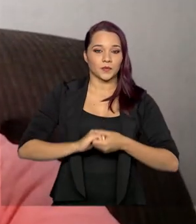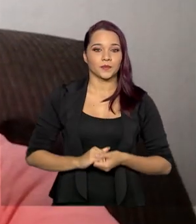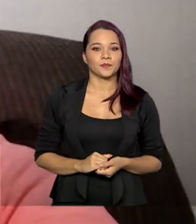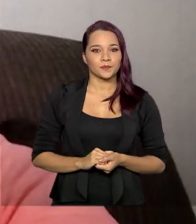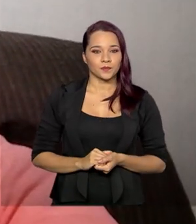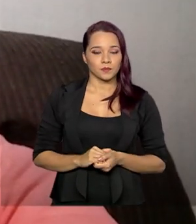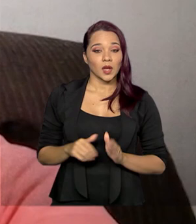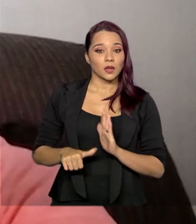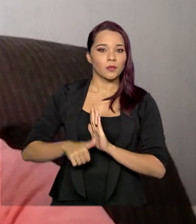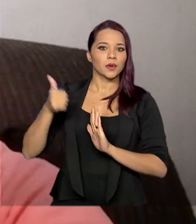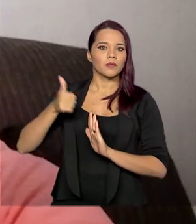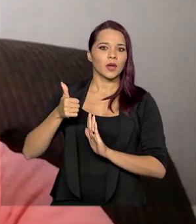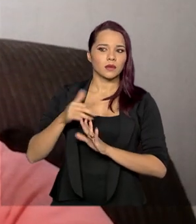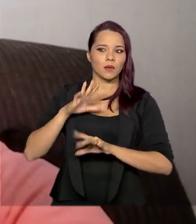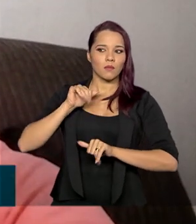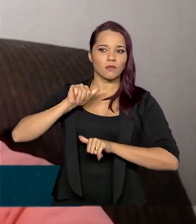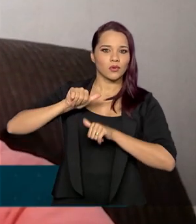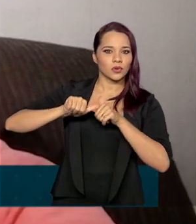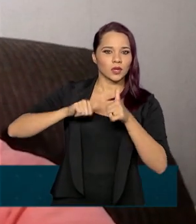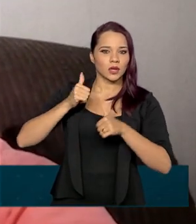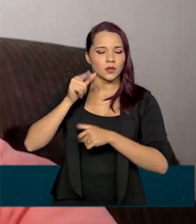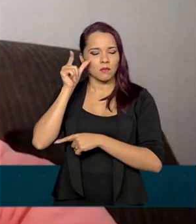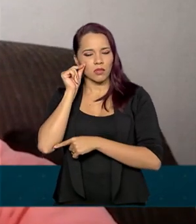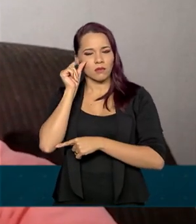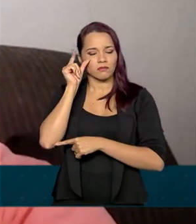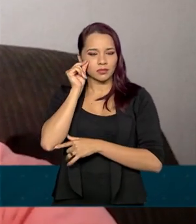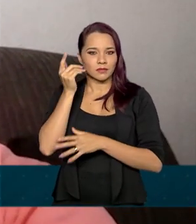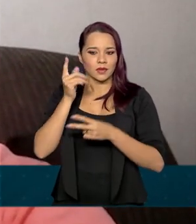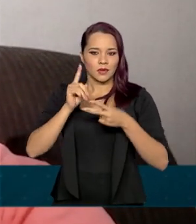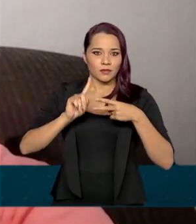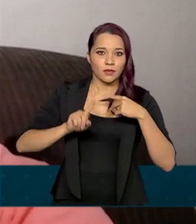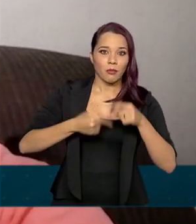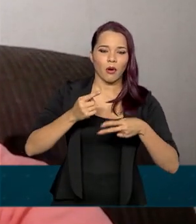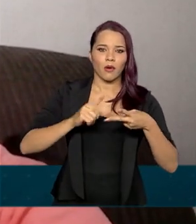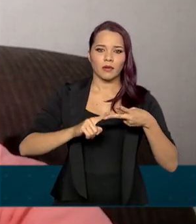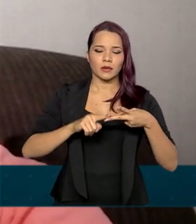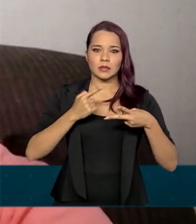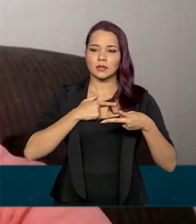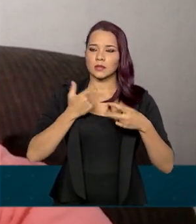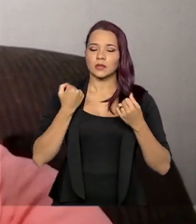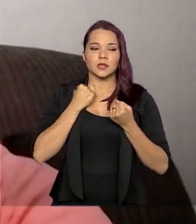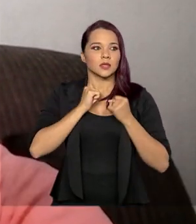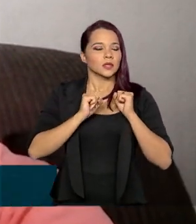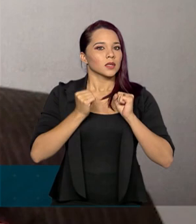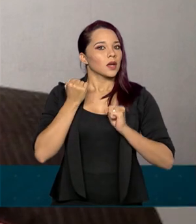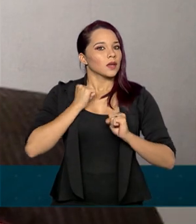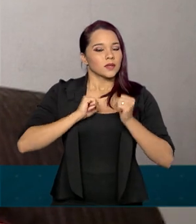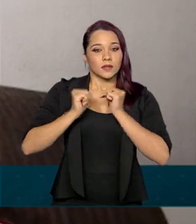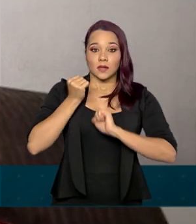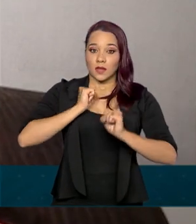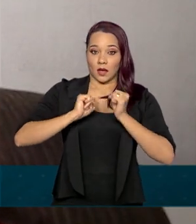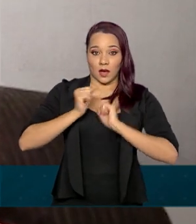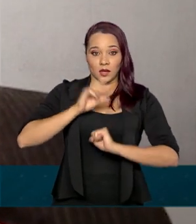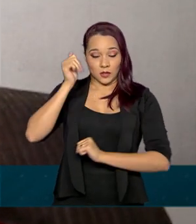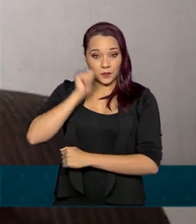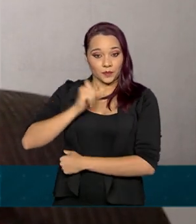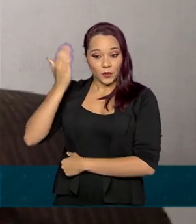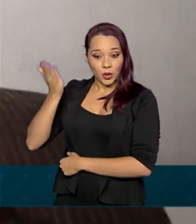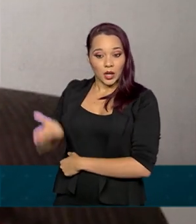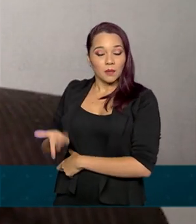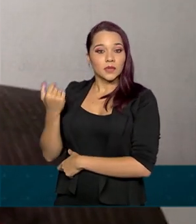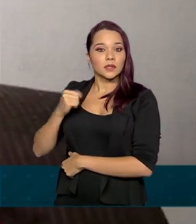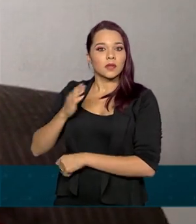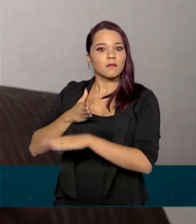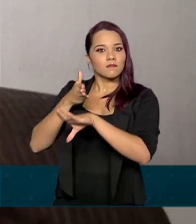Primeiro foram alterações no sono. Depois, fortes crises de ansiedade. Josélia teve que